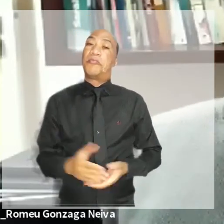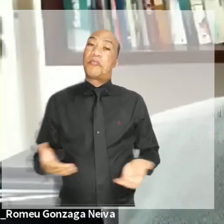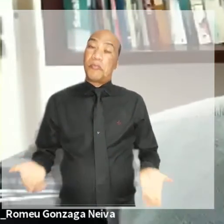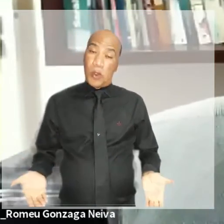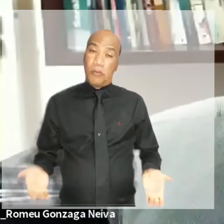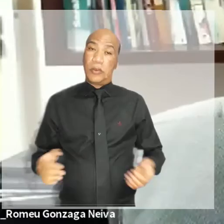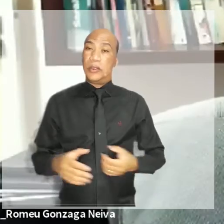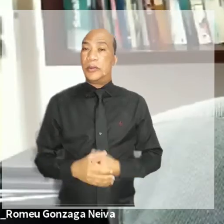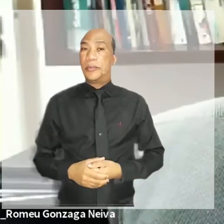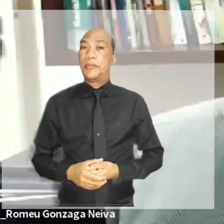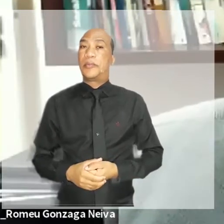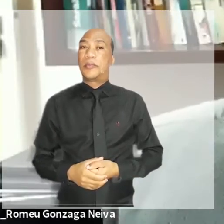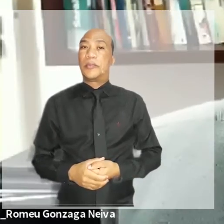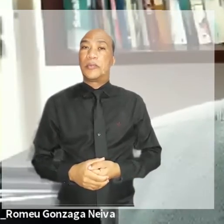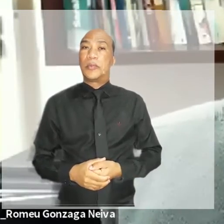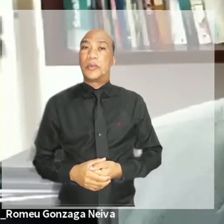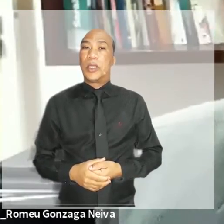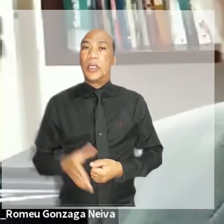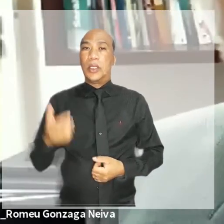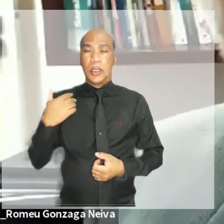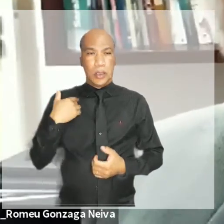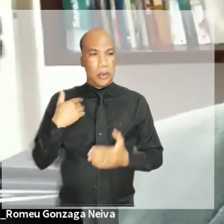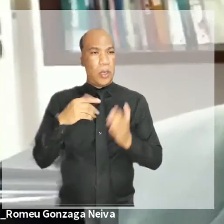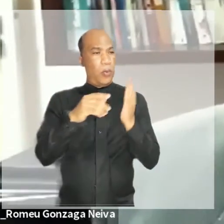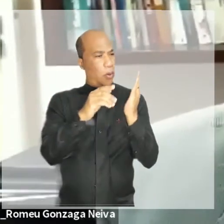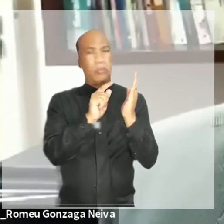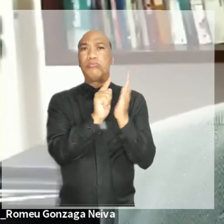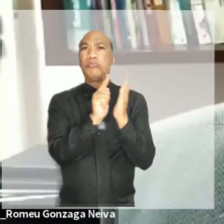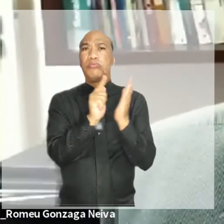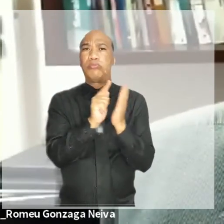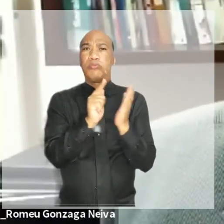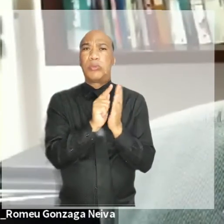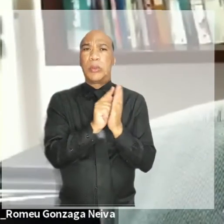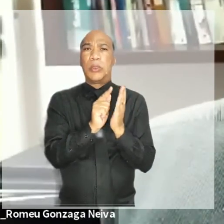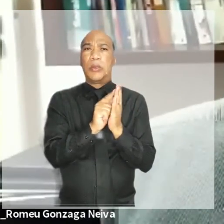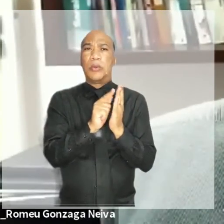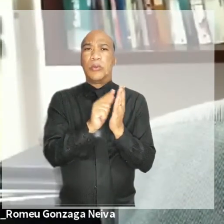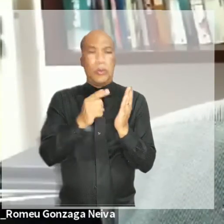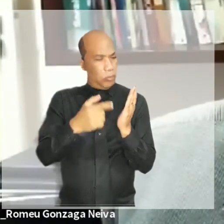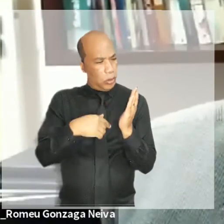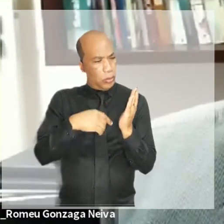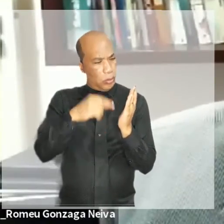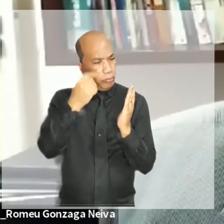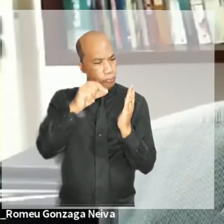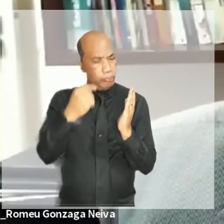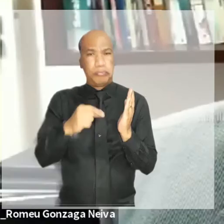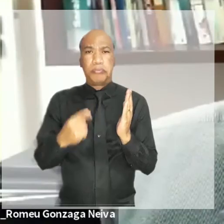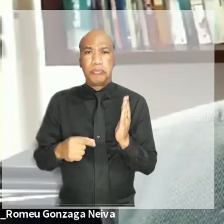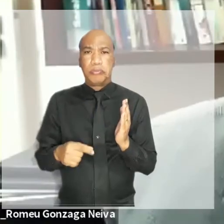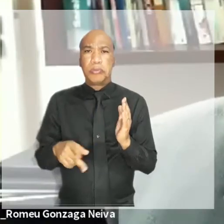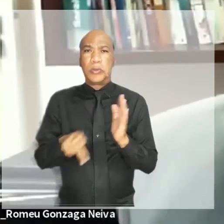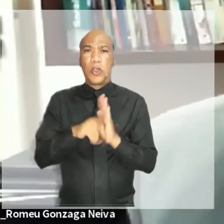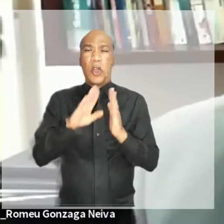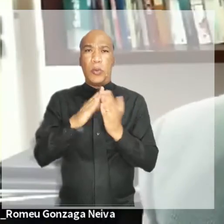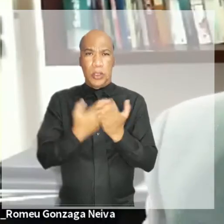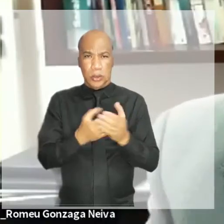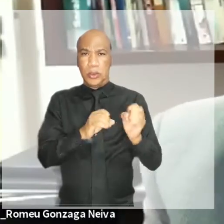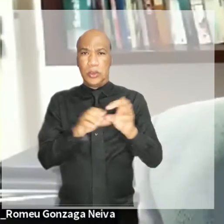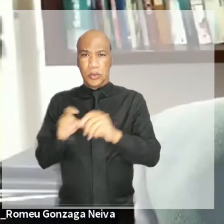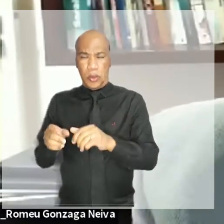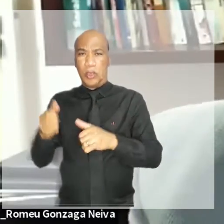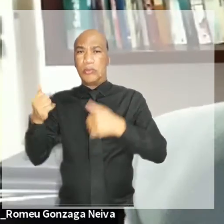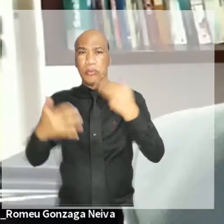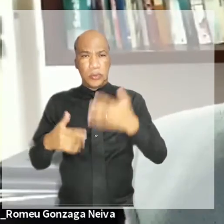folheto de apresentação feito pela escola, estudos relativos à efetividade